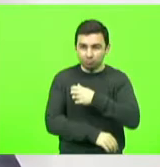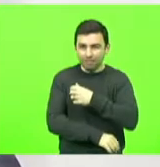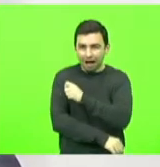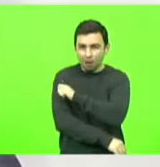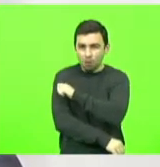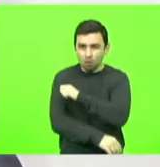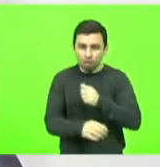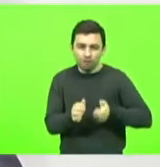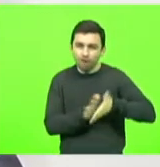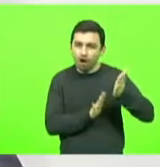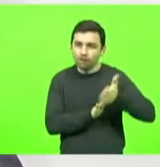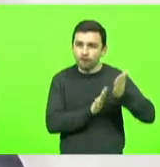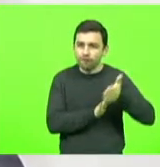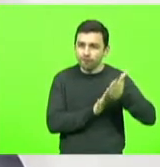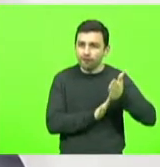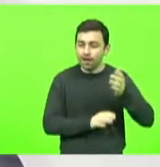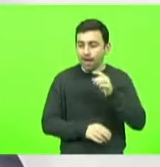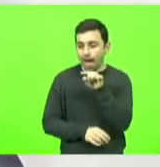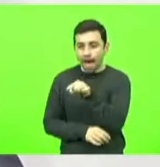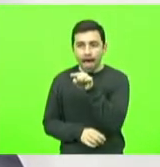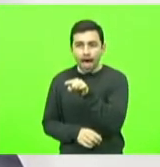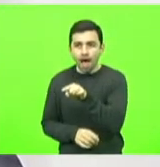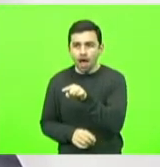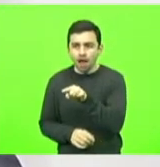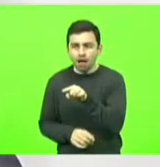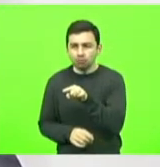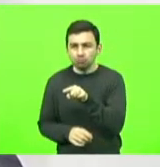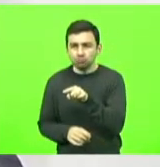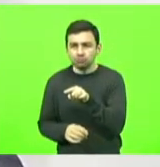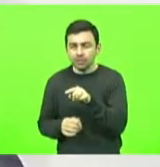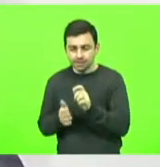e ela não utilizou a escrita.